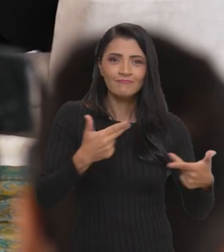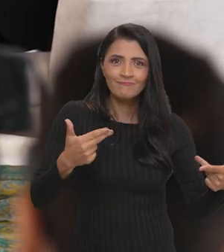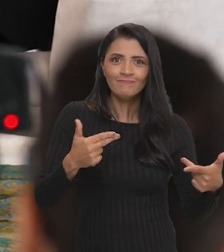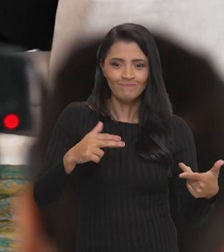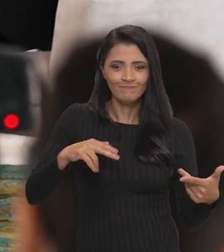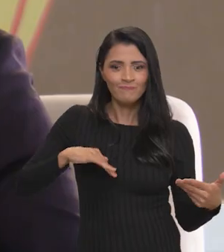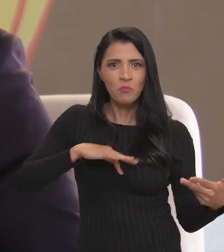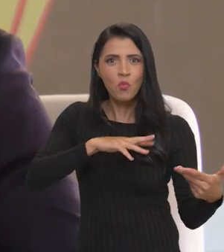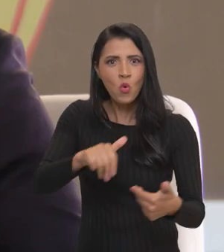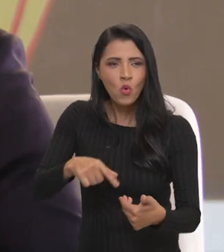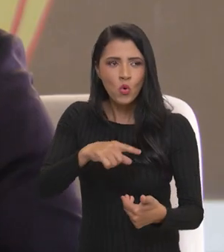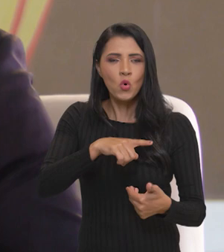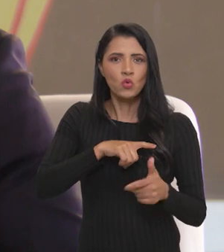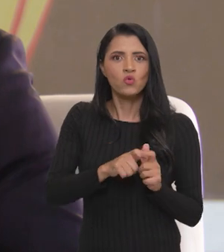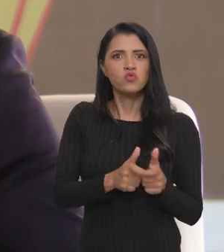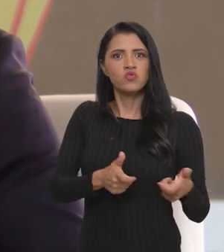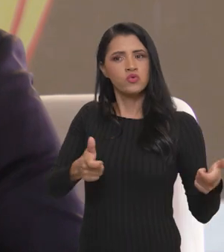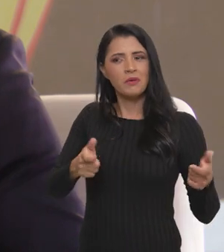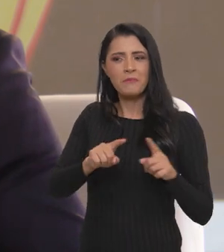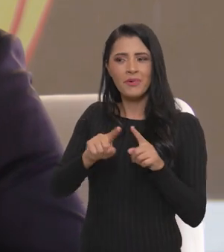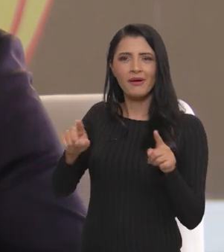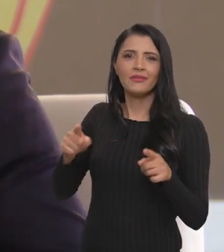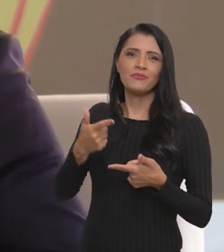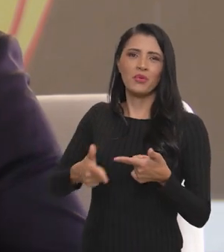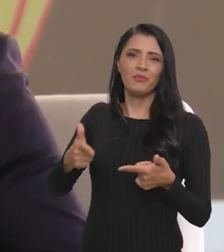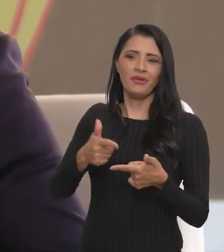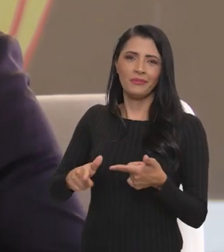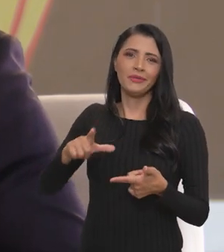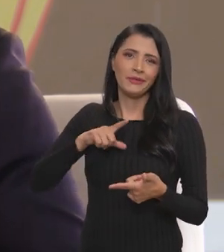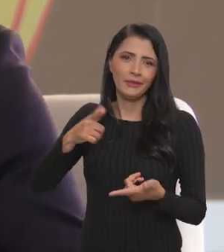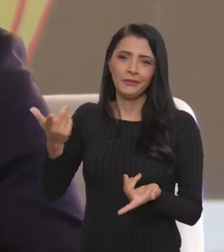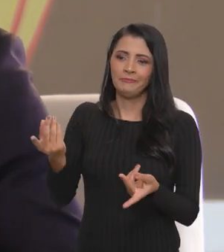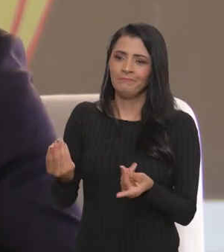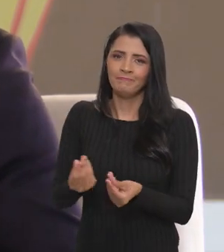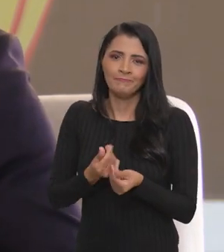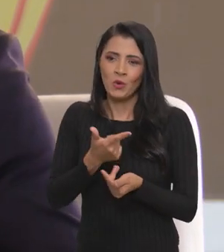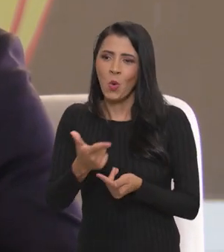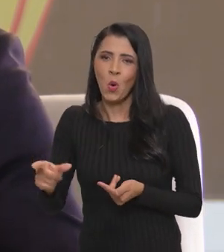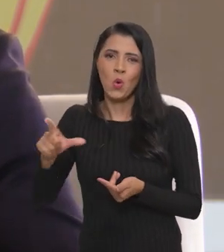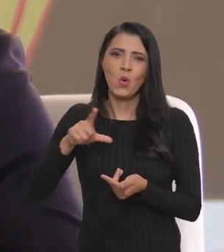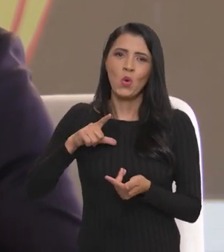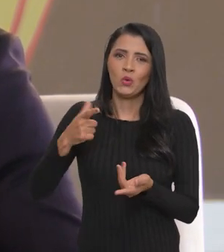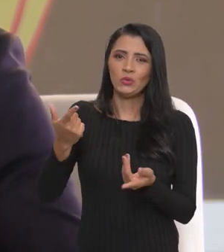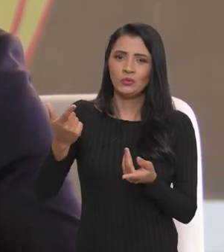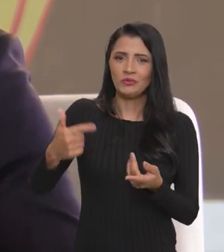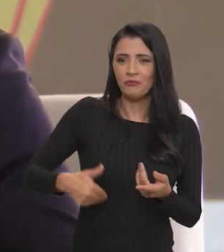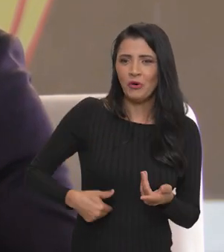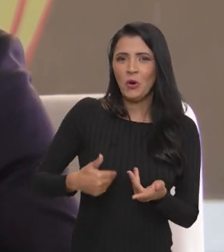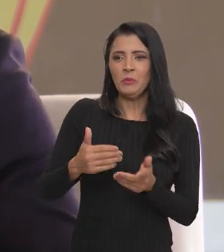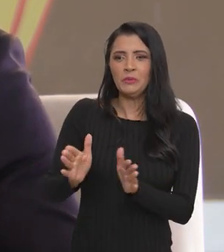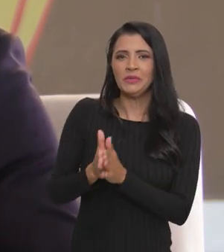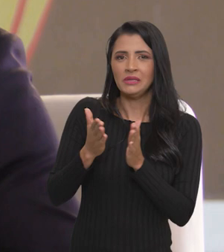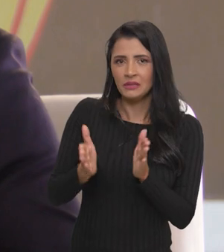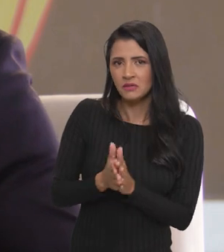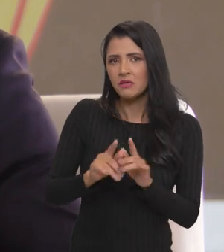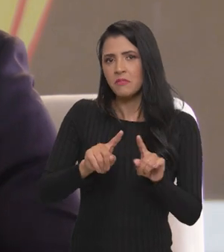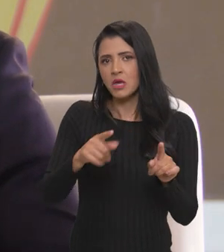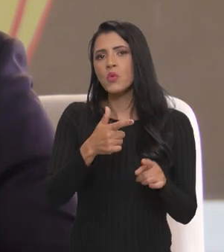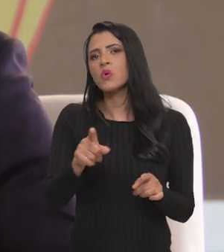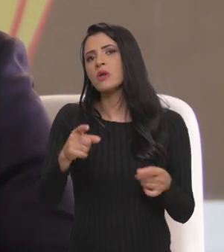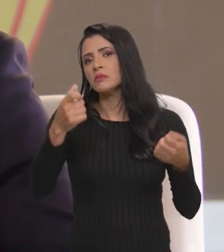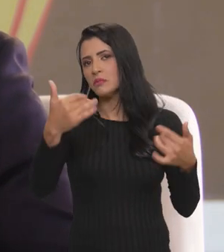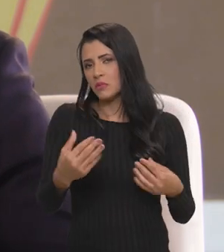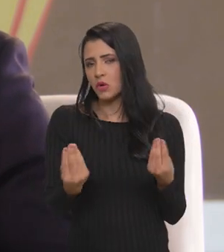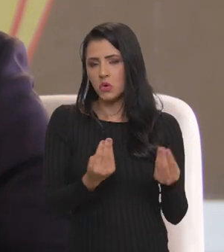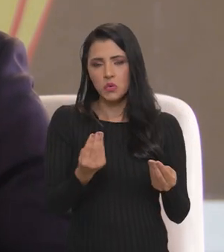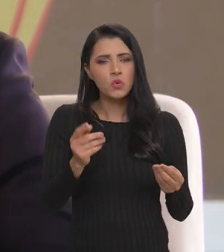no mundo. Só que você tem esse problema aí de outros pontos e aspectos. E um que eu queria